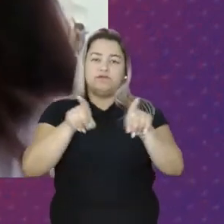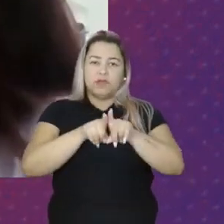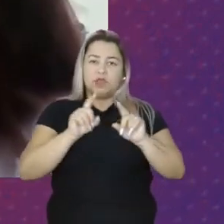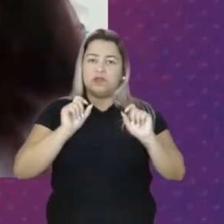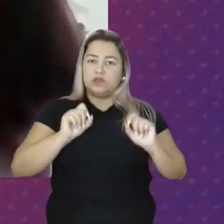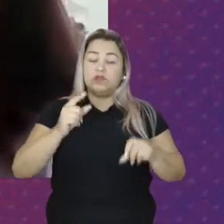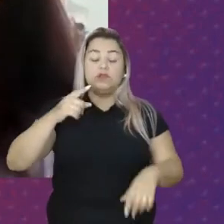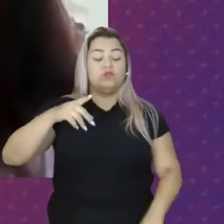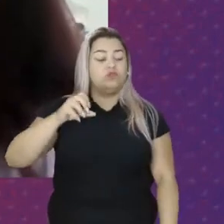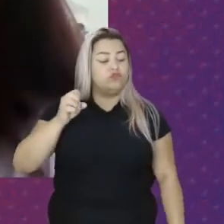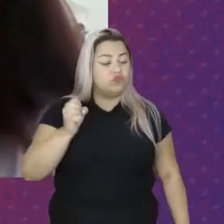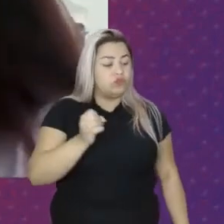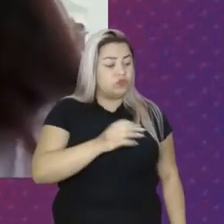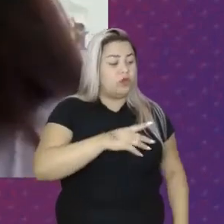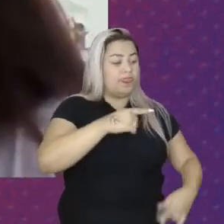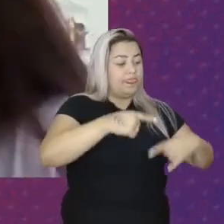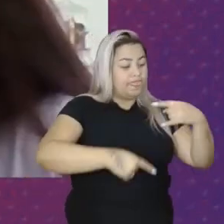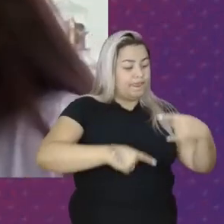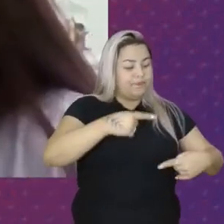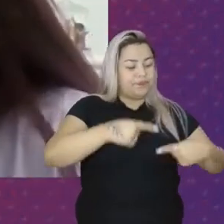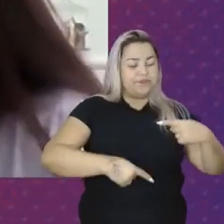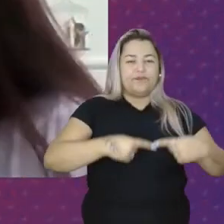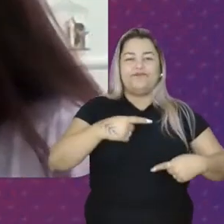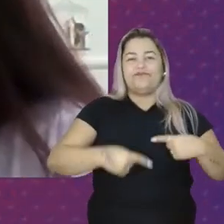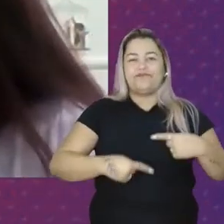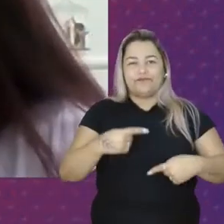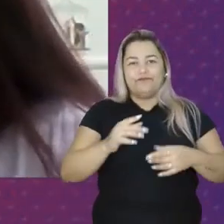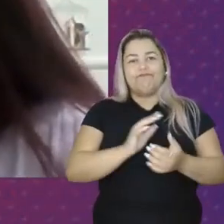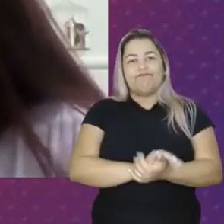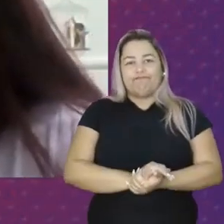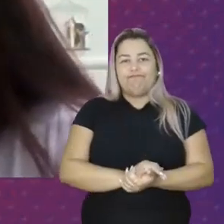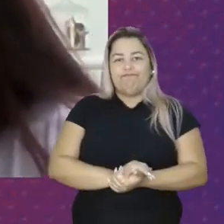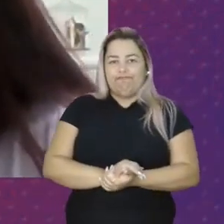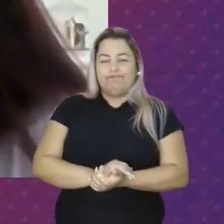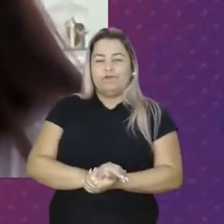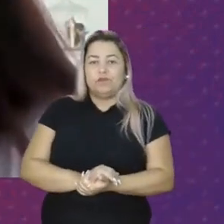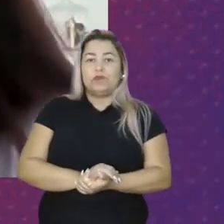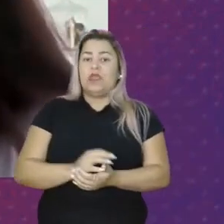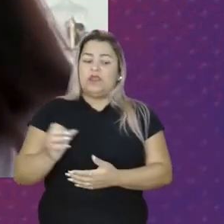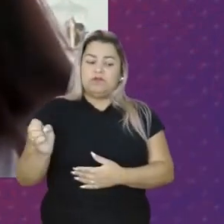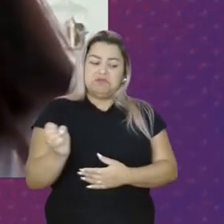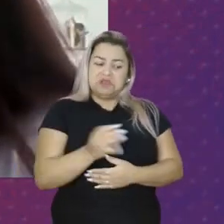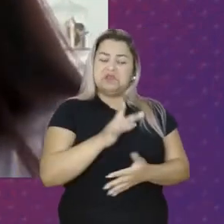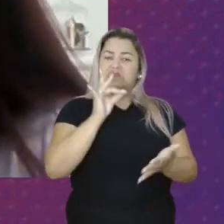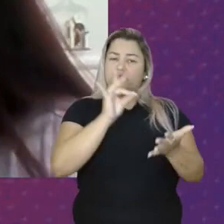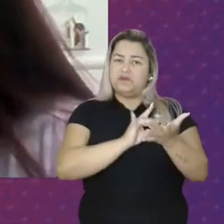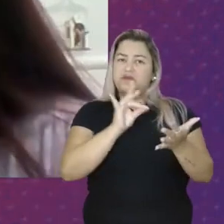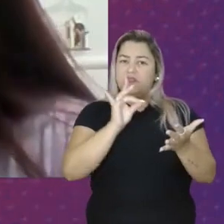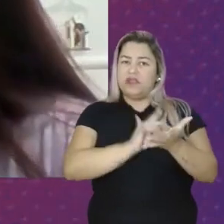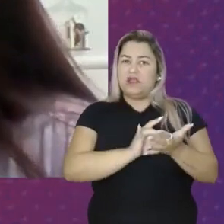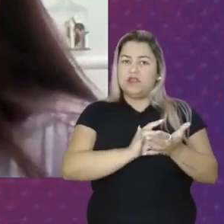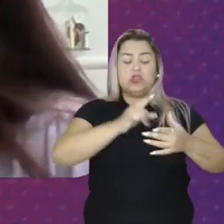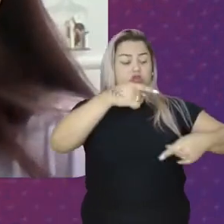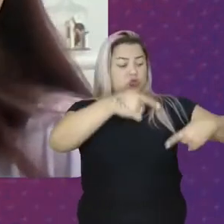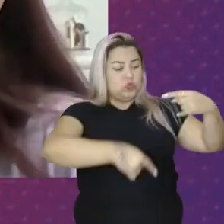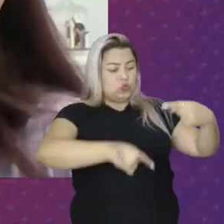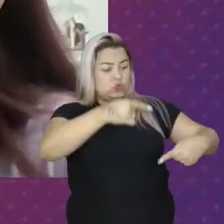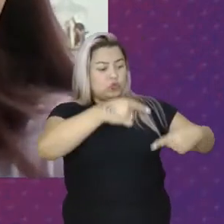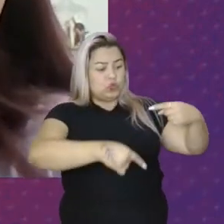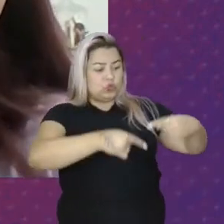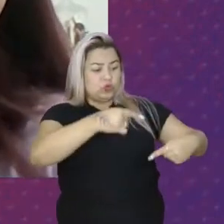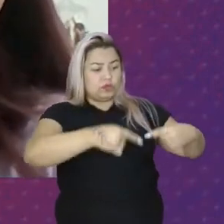De novas Políticas Públicas Que dialoguem Com essa Com essa Nova realidade Que dialoguem